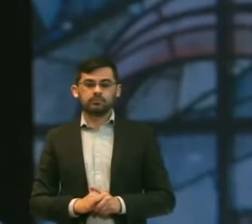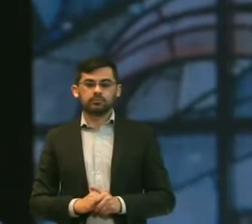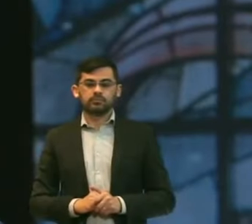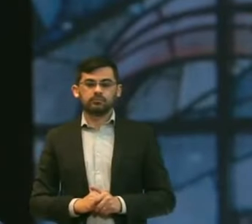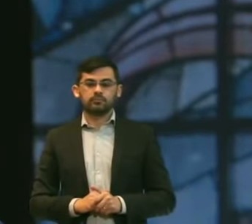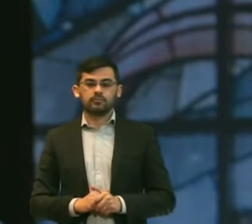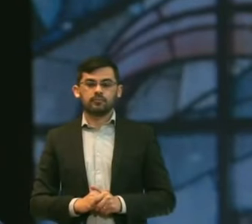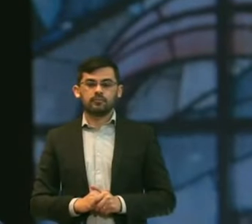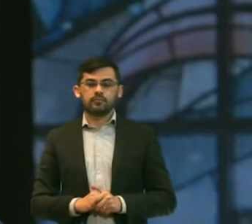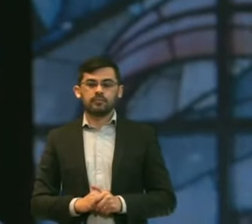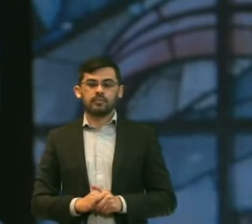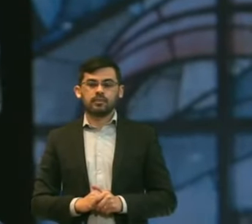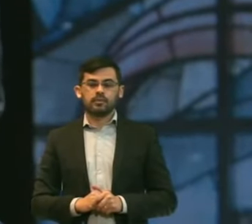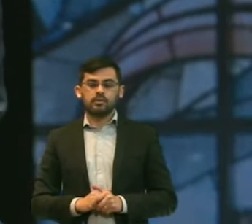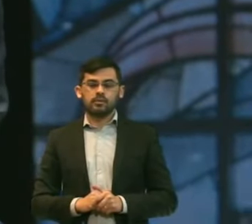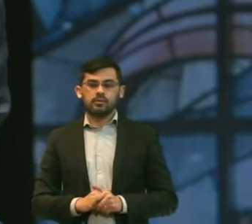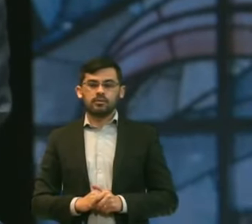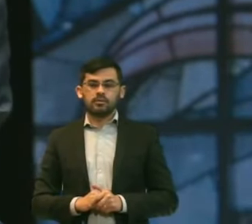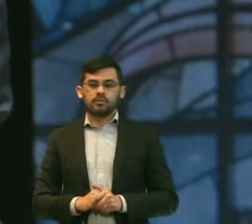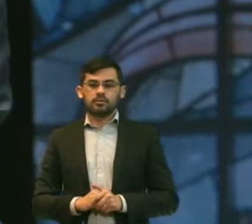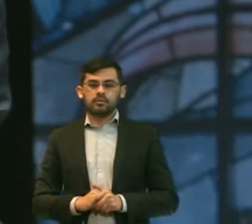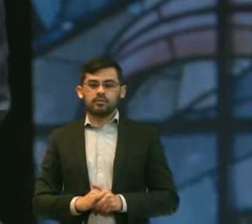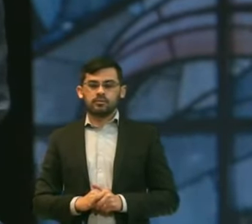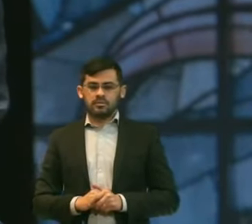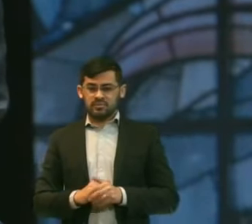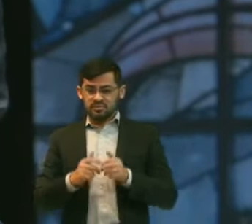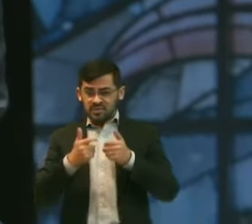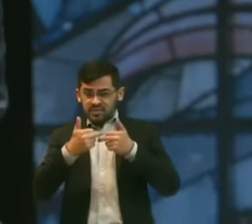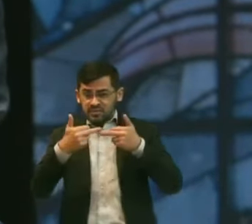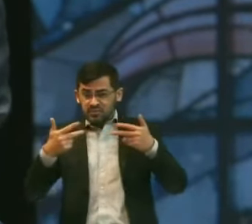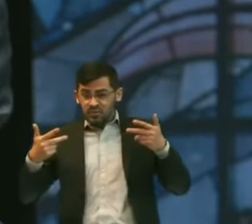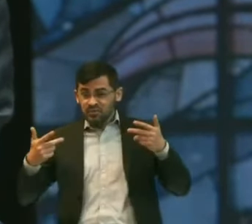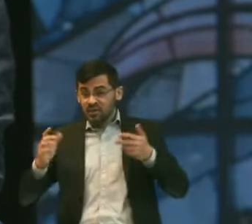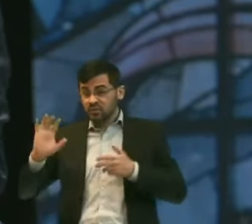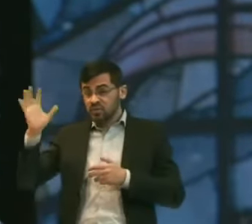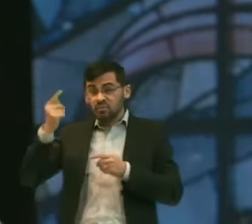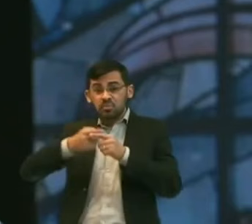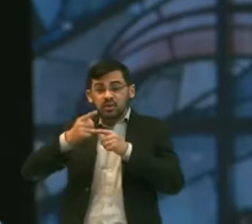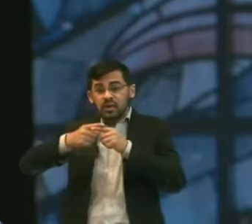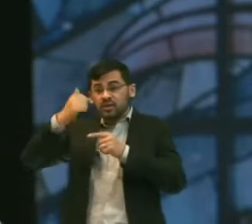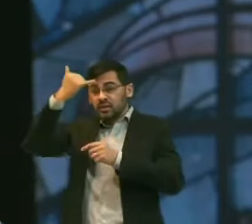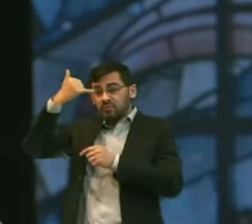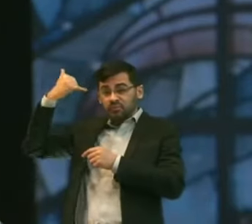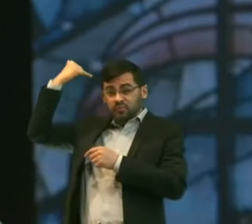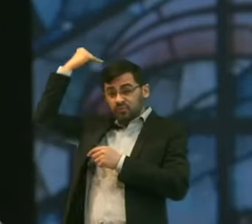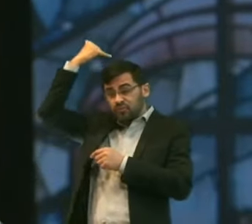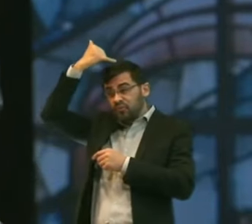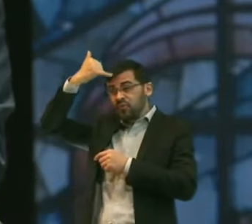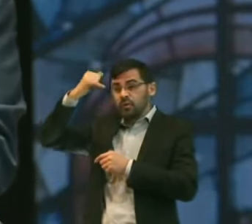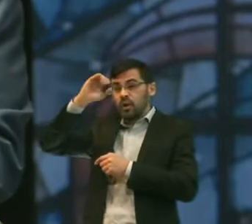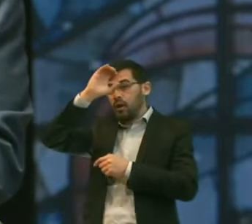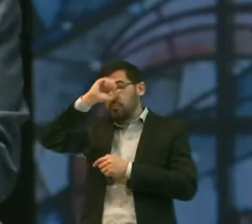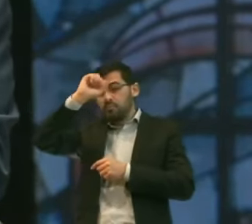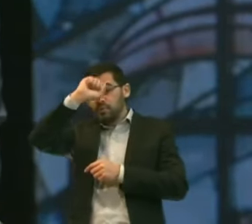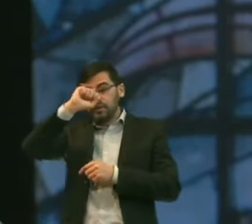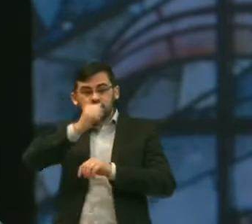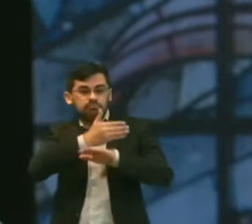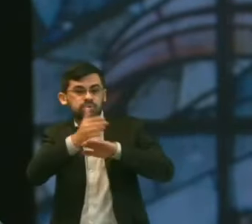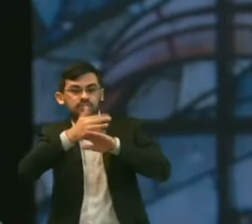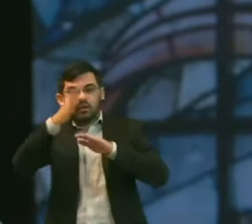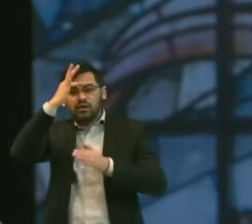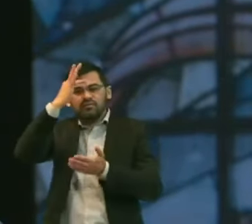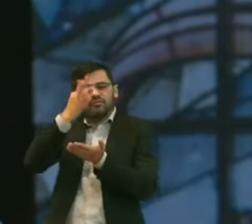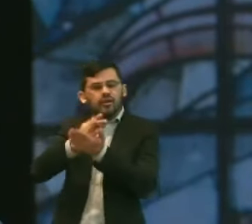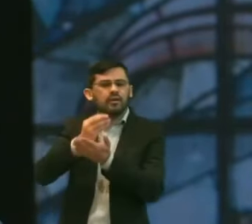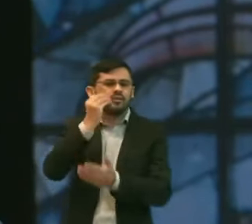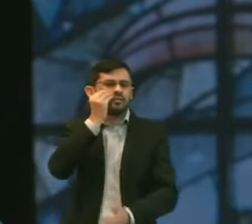E essa dimensão Não é meramente material O ungido do Senhor Aprende a viver Pela fé E a